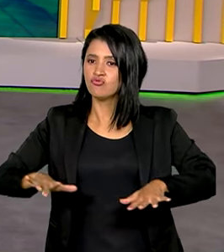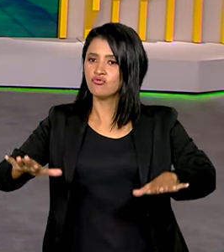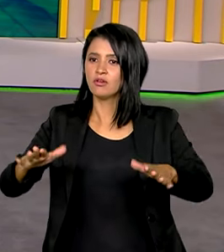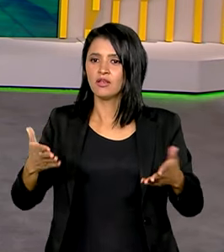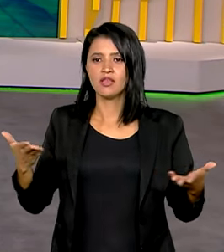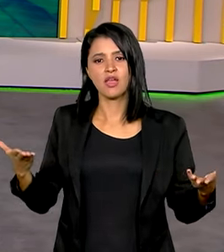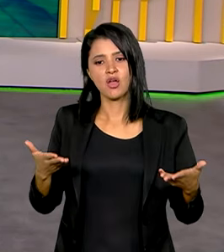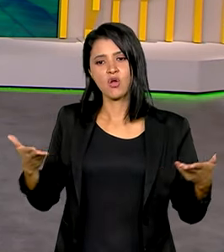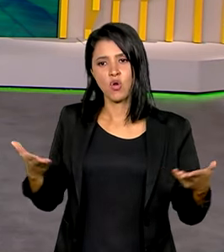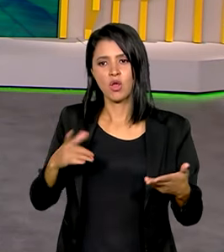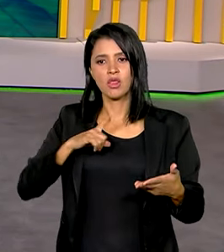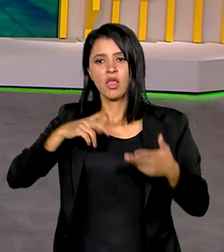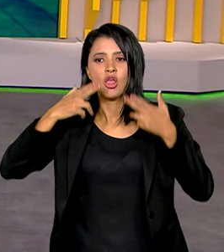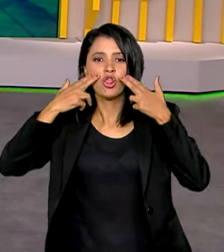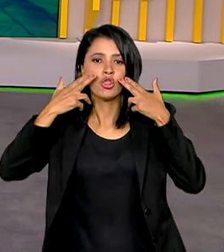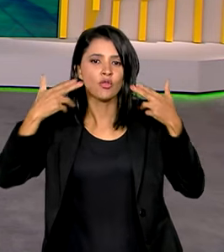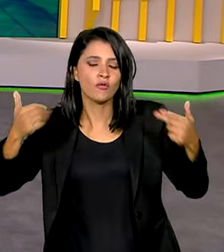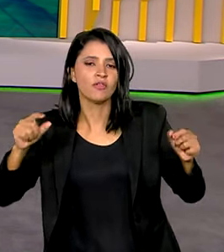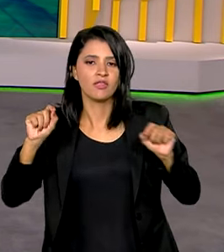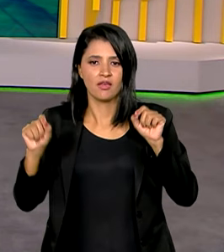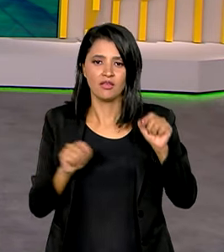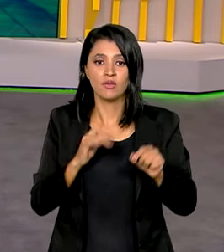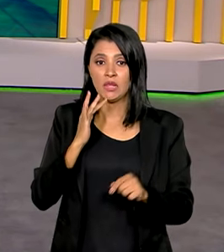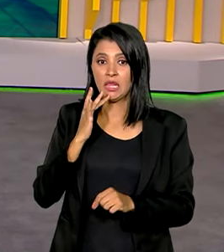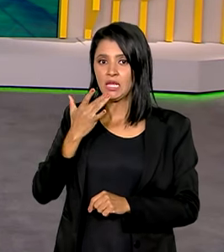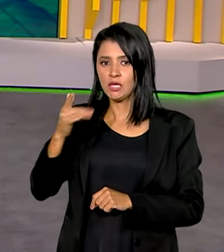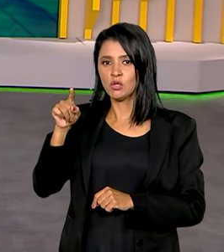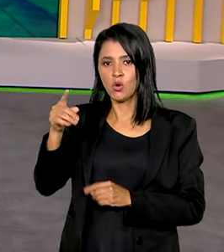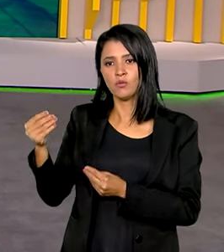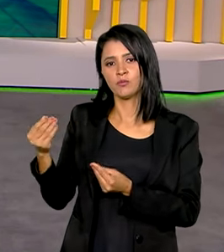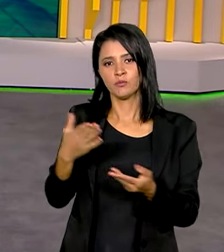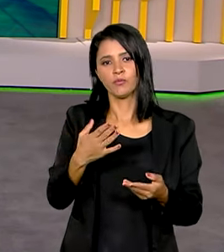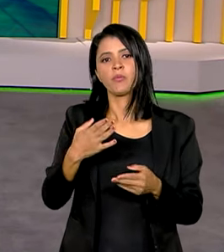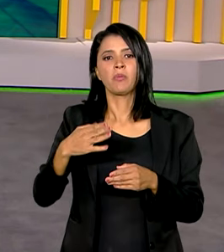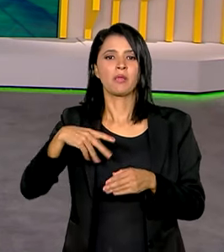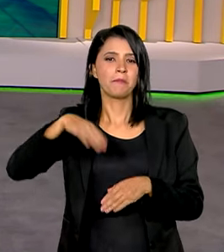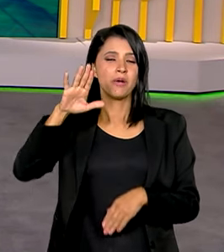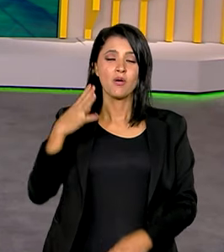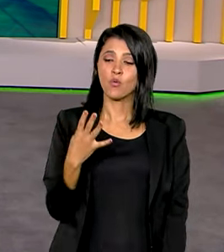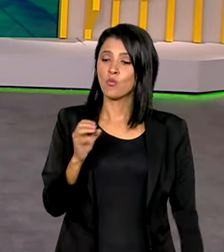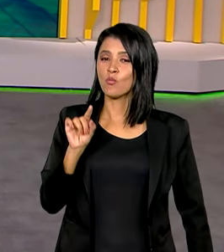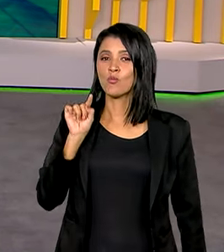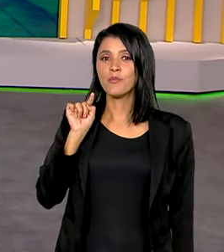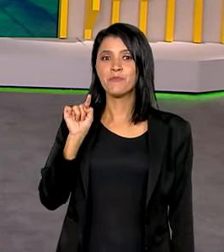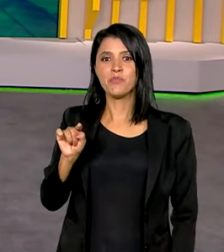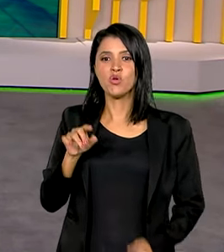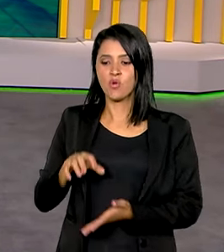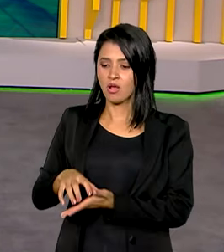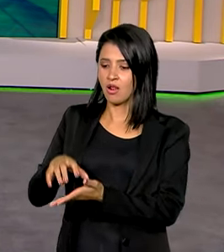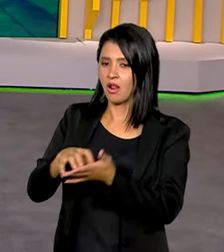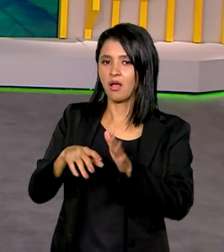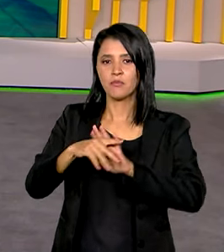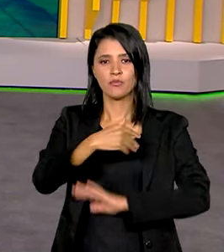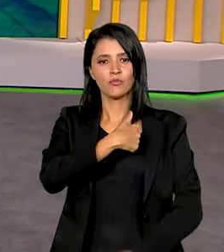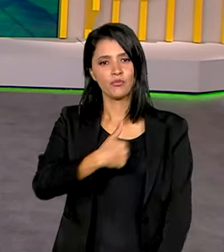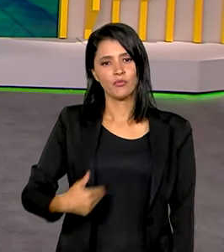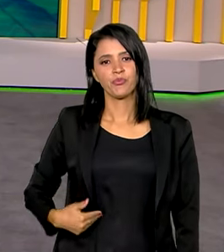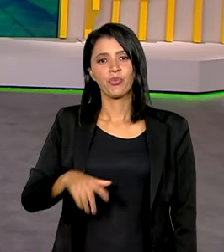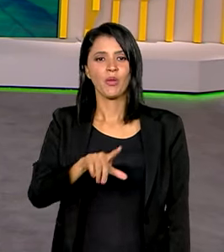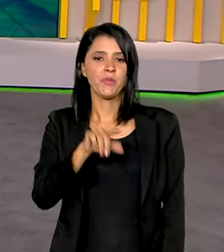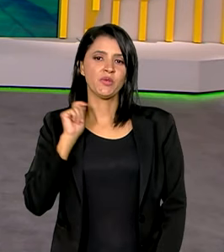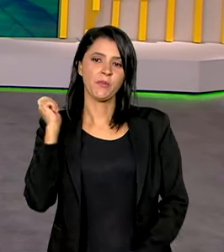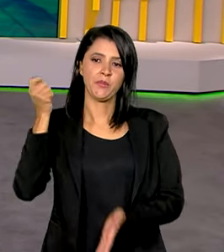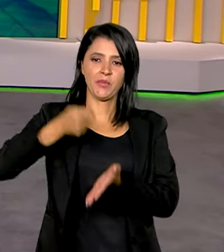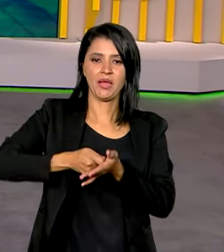E agora tem uma novidade. O Tesouro Nacional disponibilizou para mais de 40 mil unidades do governo a opção